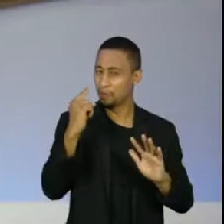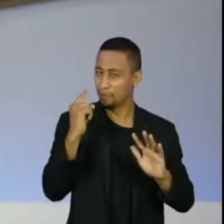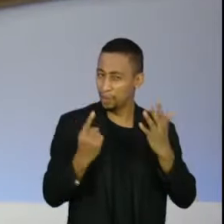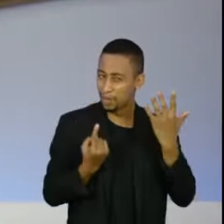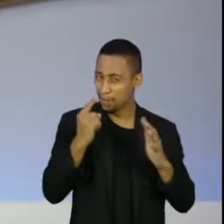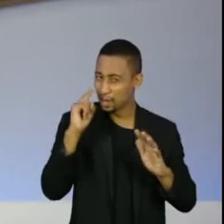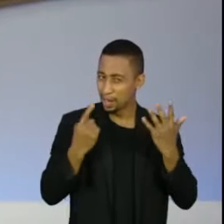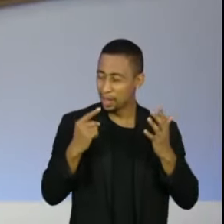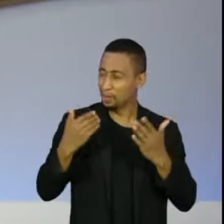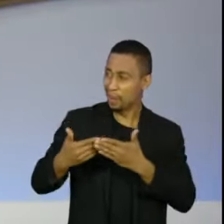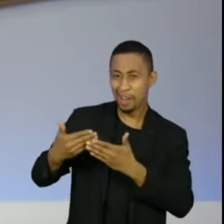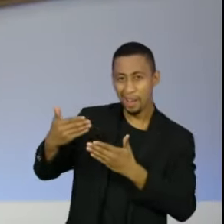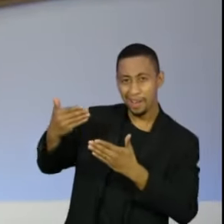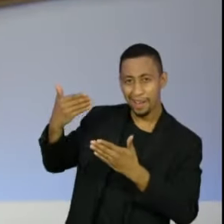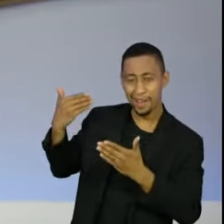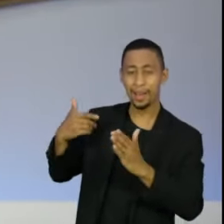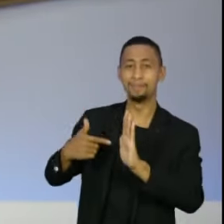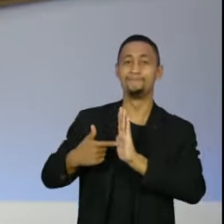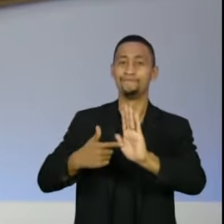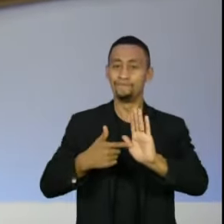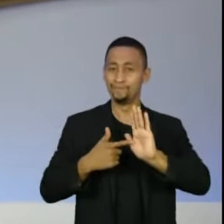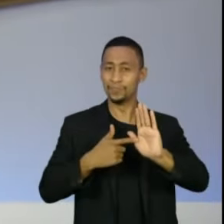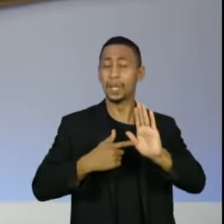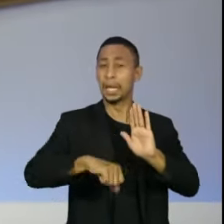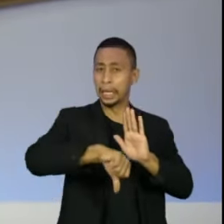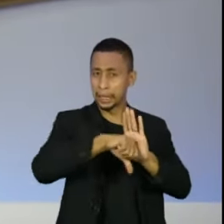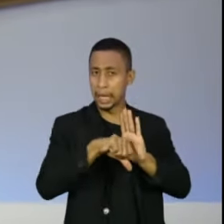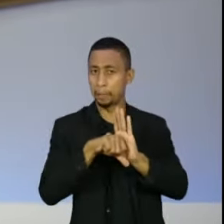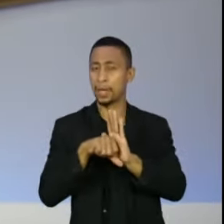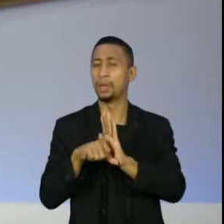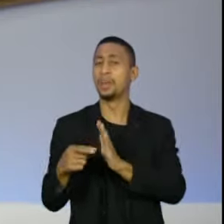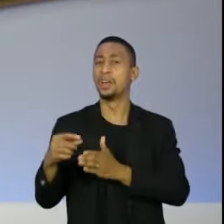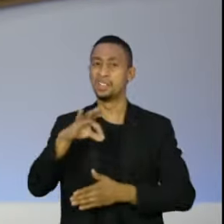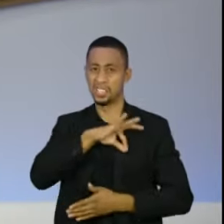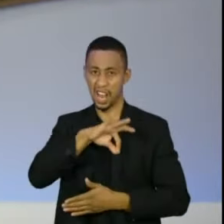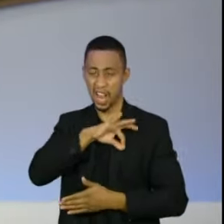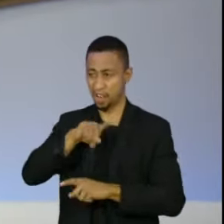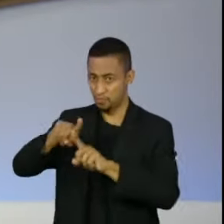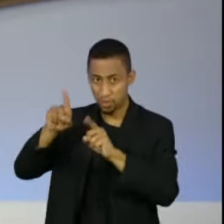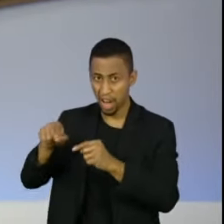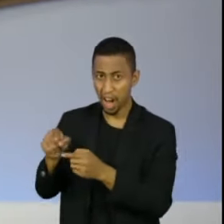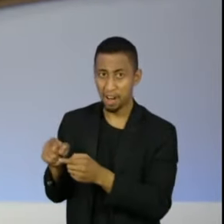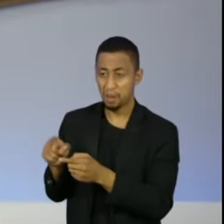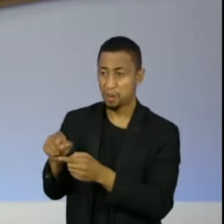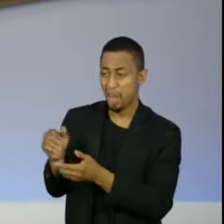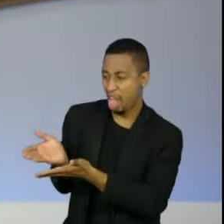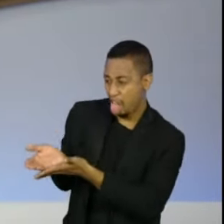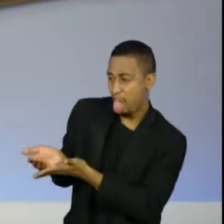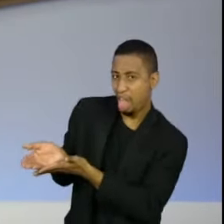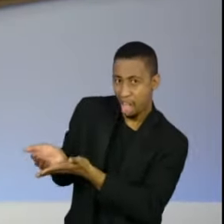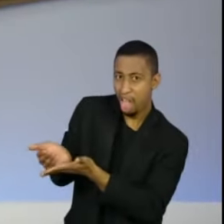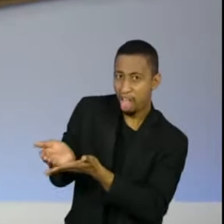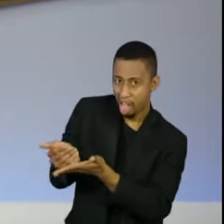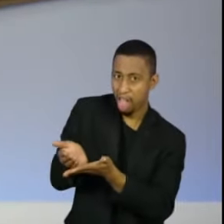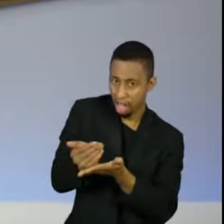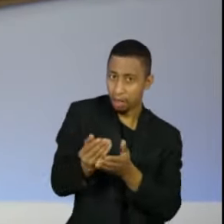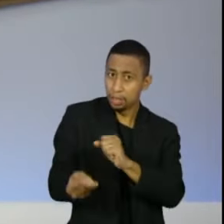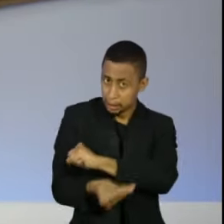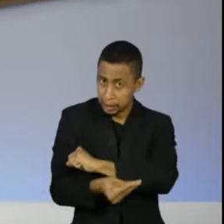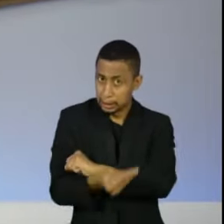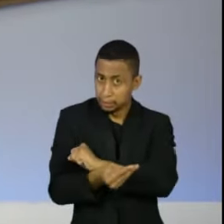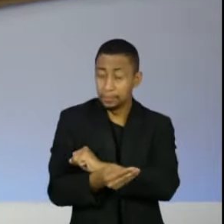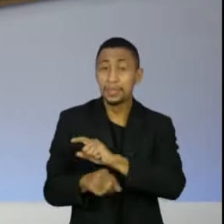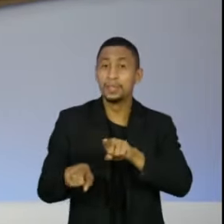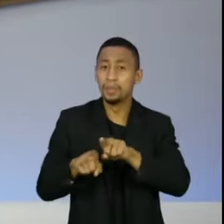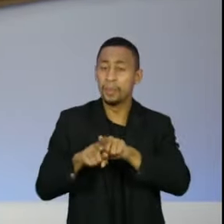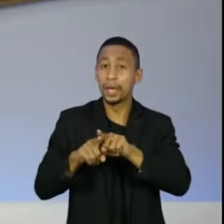representações sobre crime de rachadinha no Rio de Janeiro, sobre interferência na Polícia Federal e outros temas que estão no noticiário todo